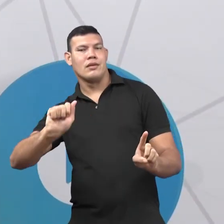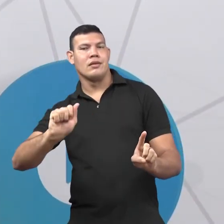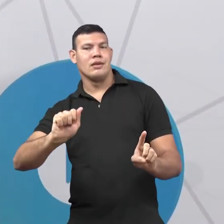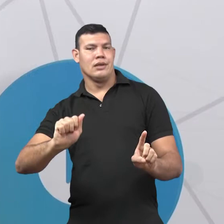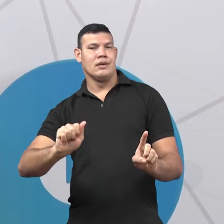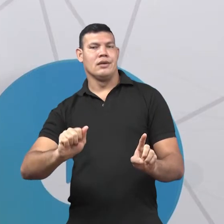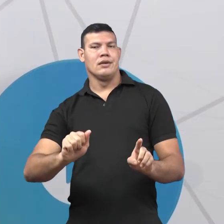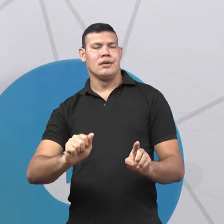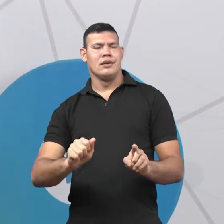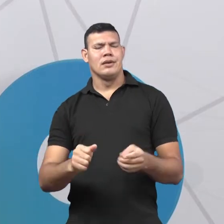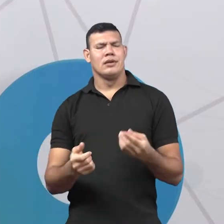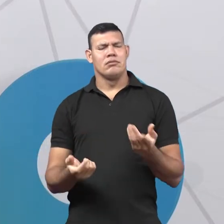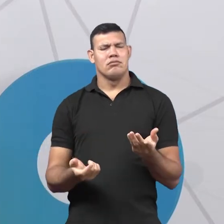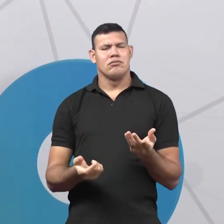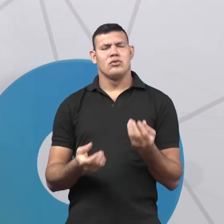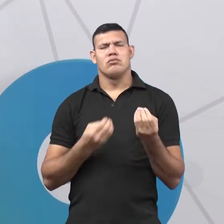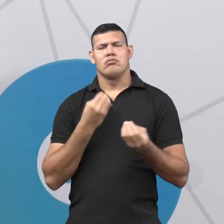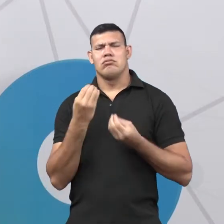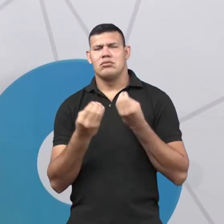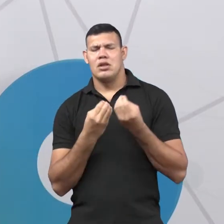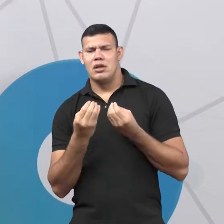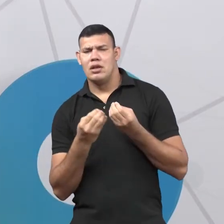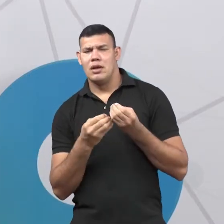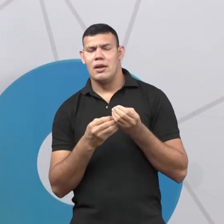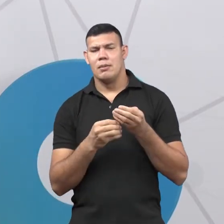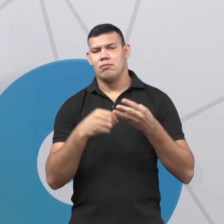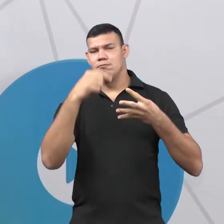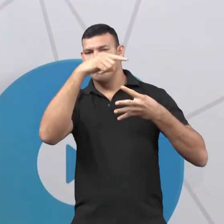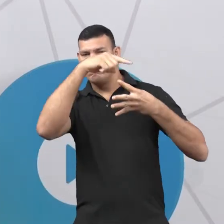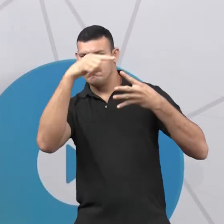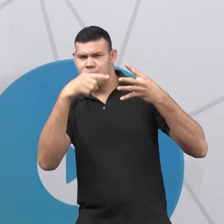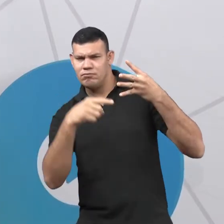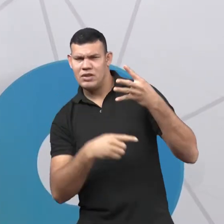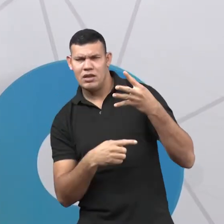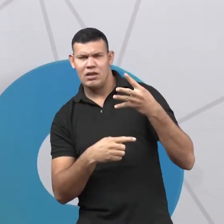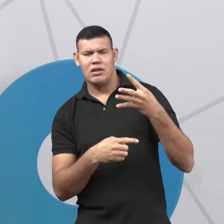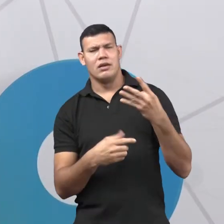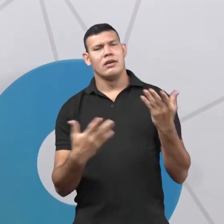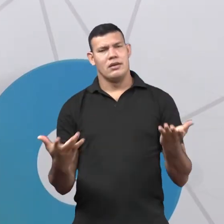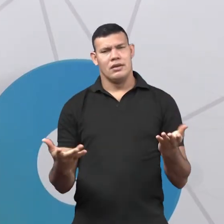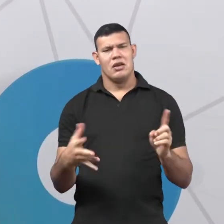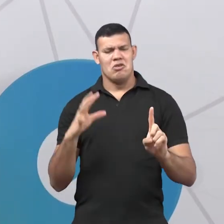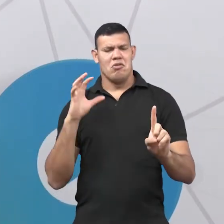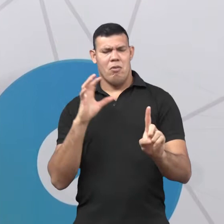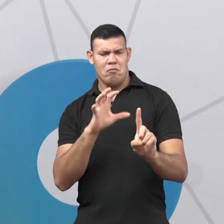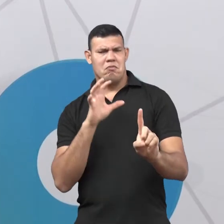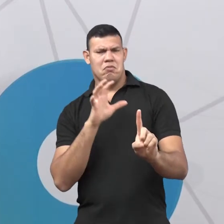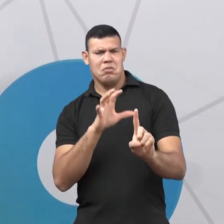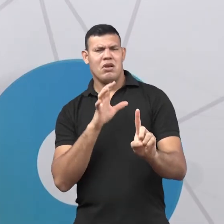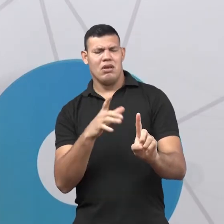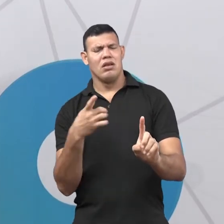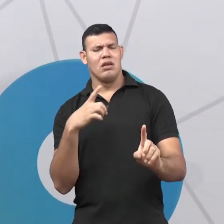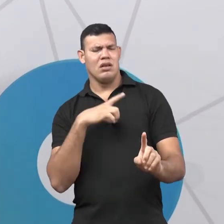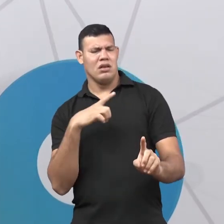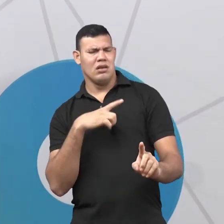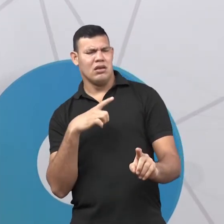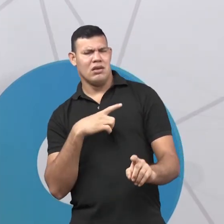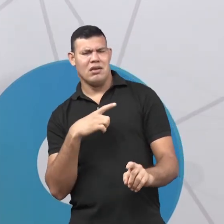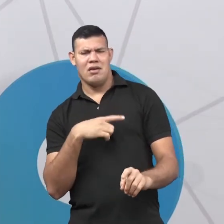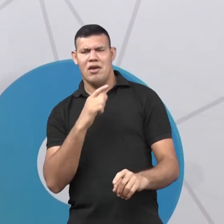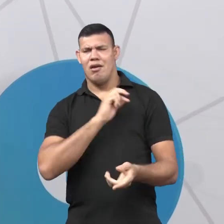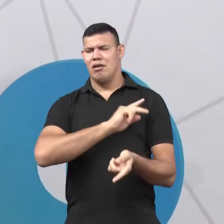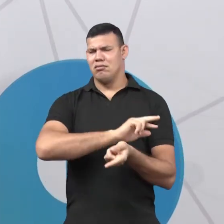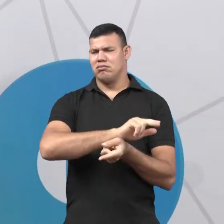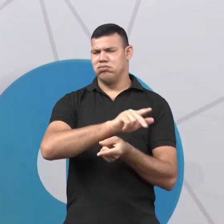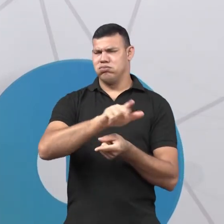falando aqui, pontuando, apenas alguns dos idiomas. É claro que, por trás dessas influências linguísticas, existem outros idiomas,